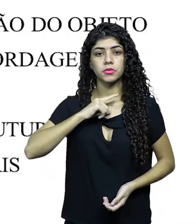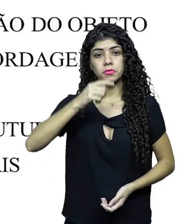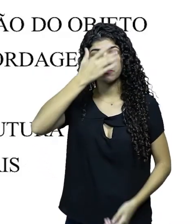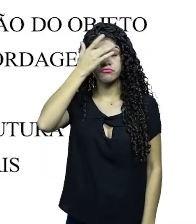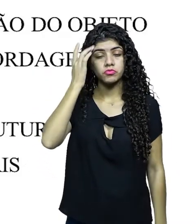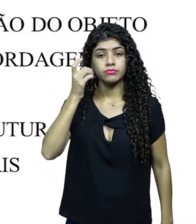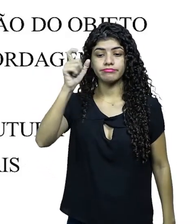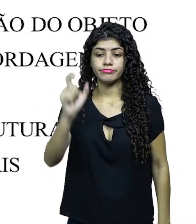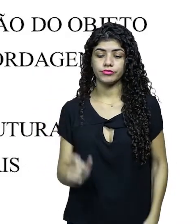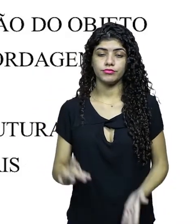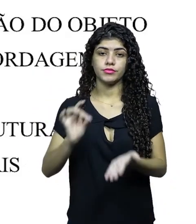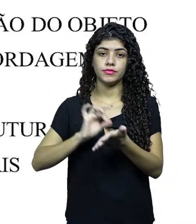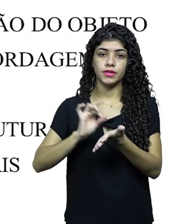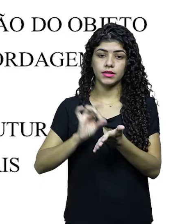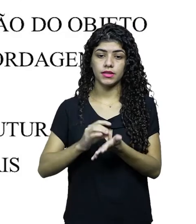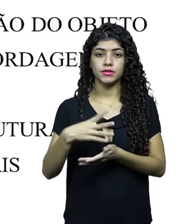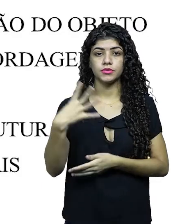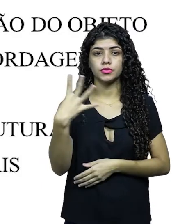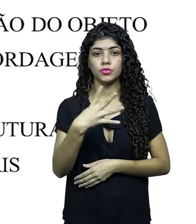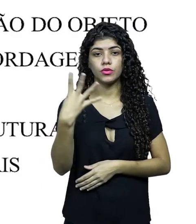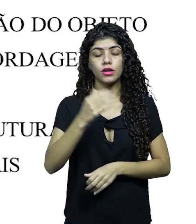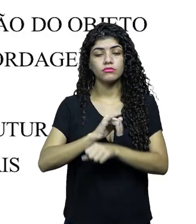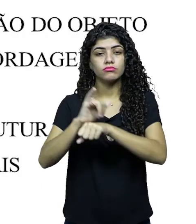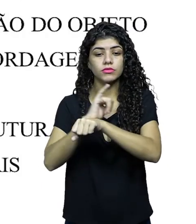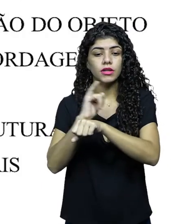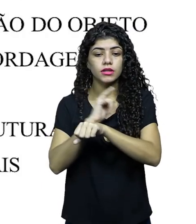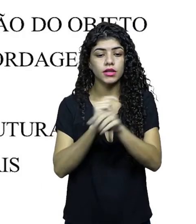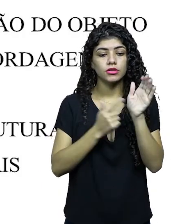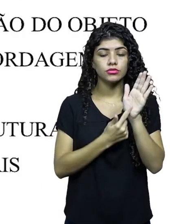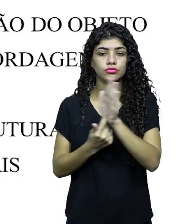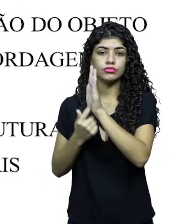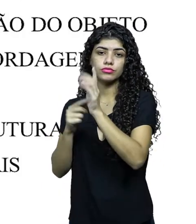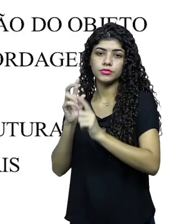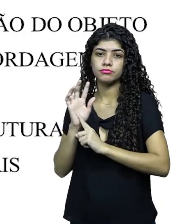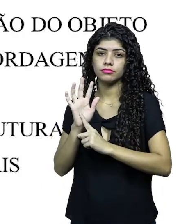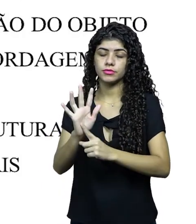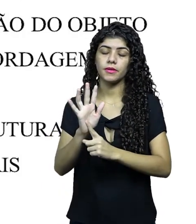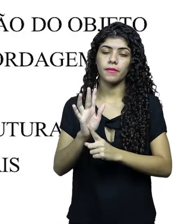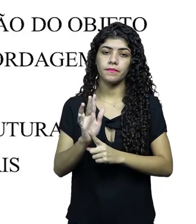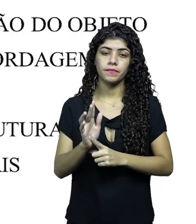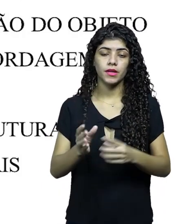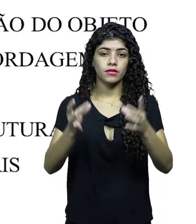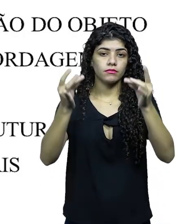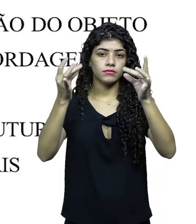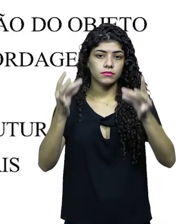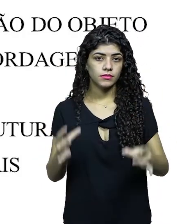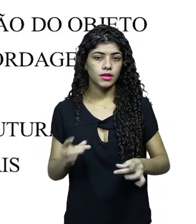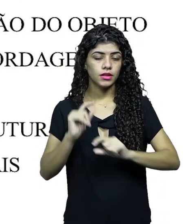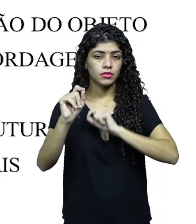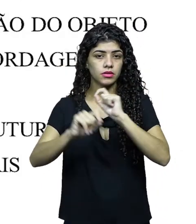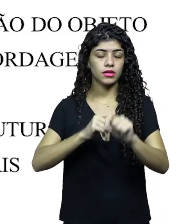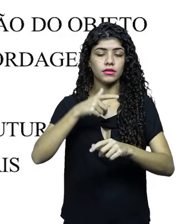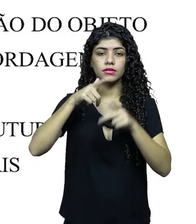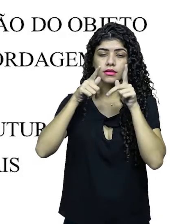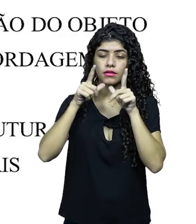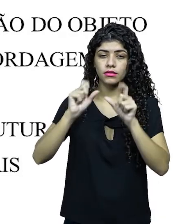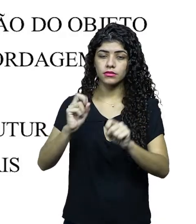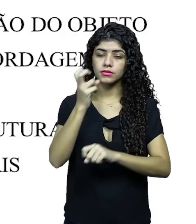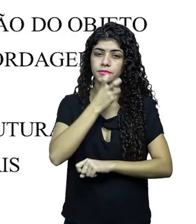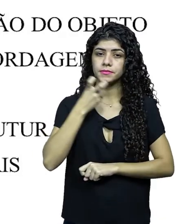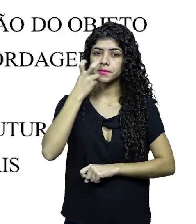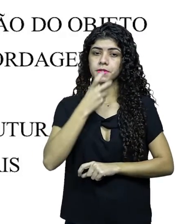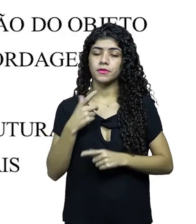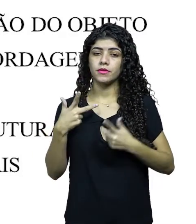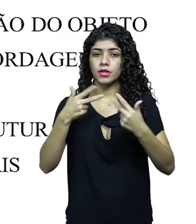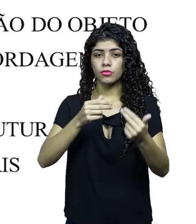aqui temos pessoas reais, tá? E quatro, estratégia de abordagem. Nesse item, você vai detalhar os